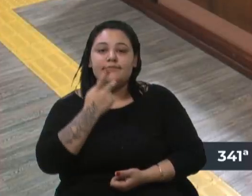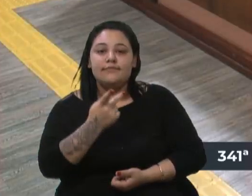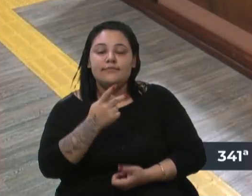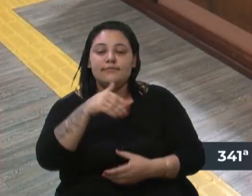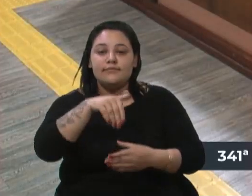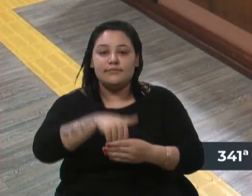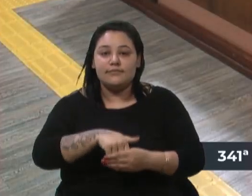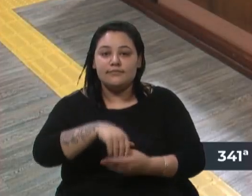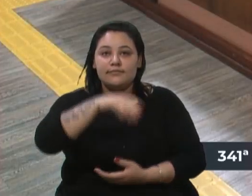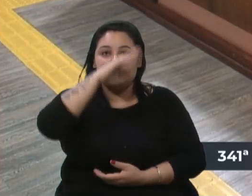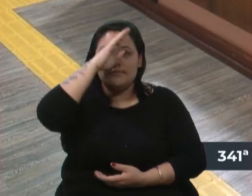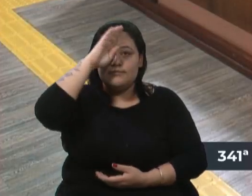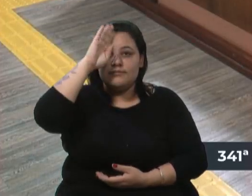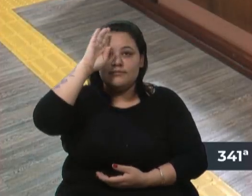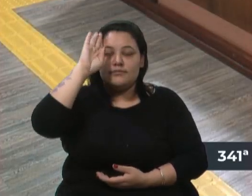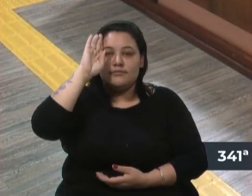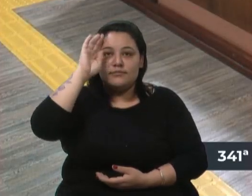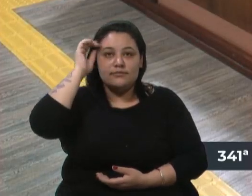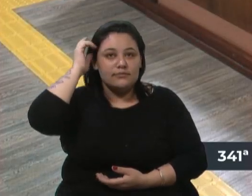Adriano Bressan.